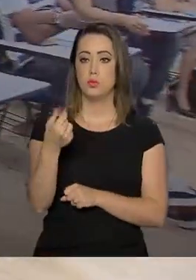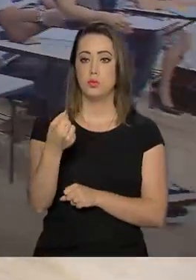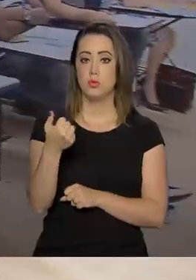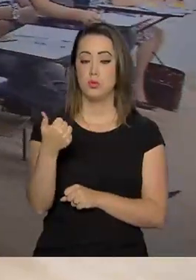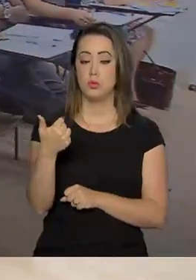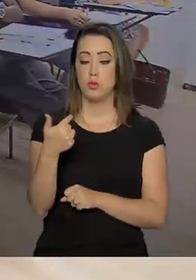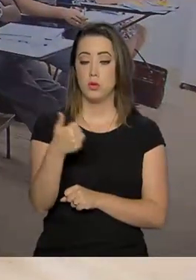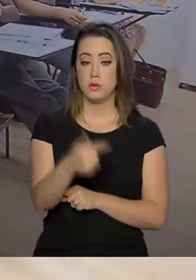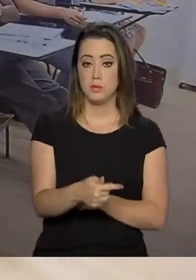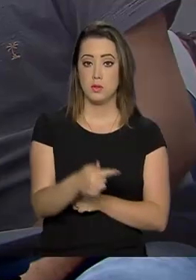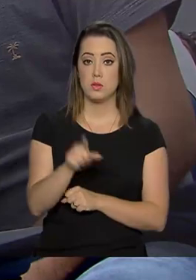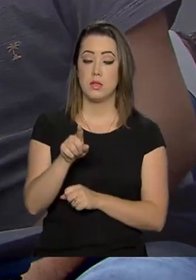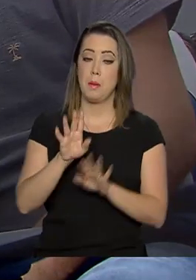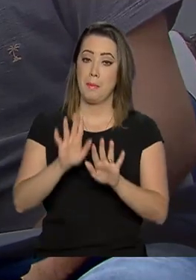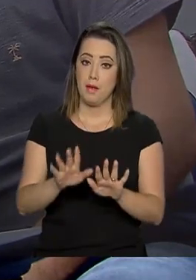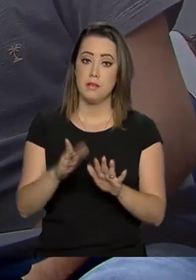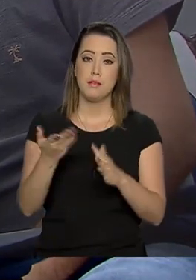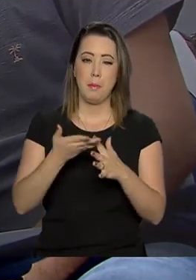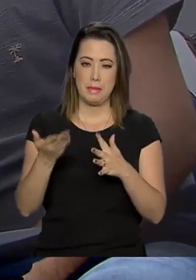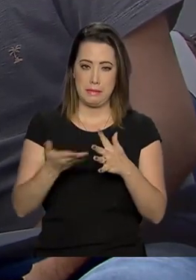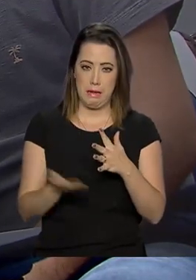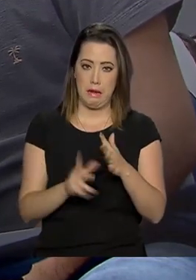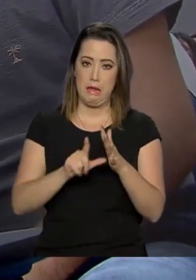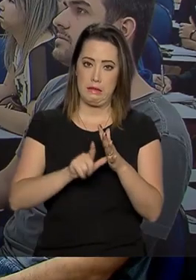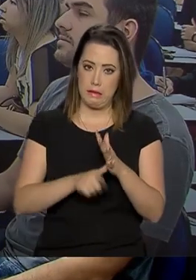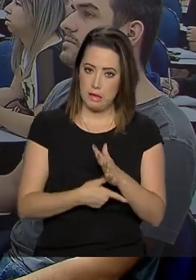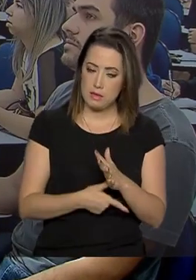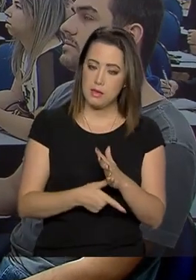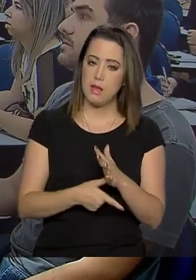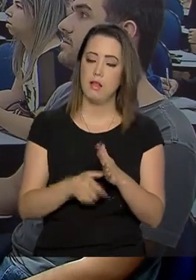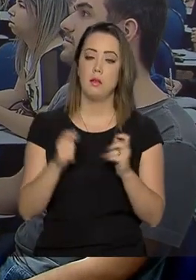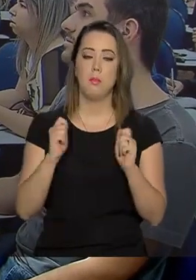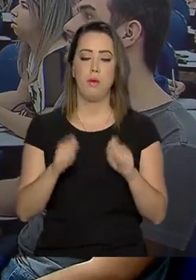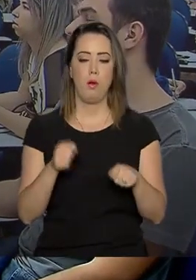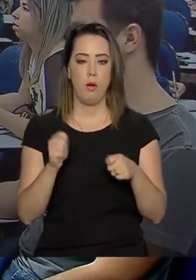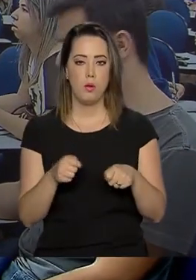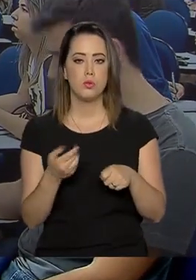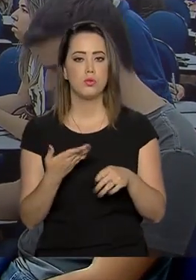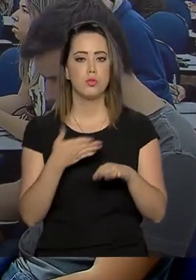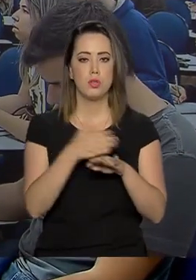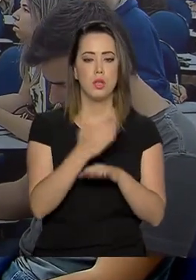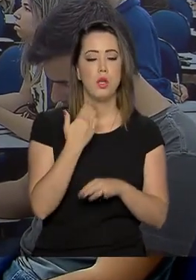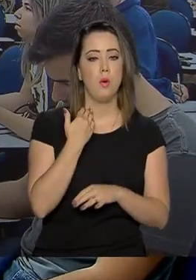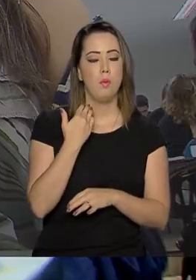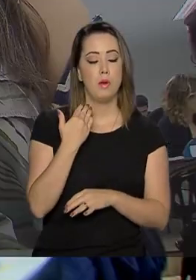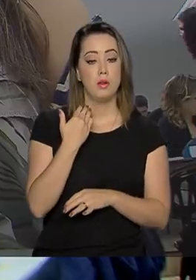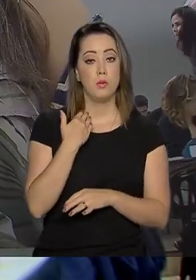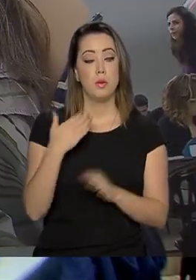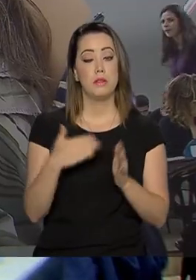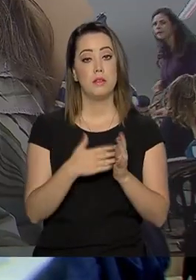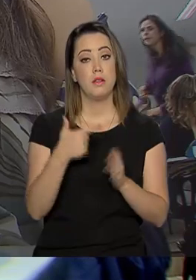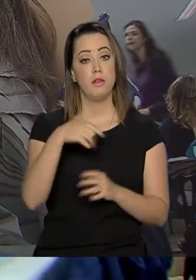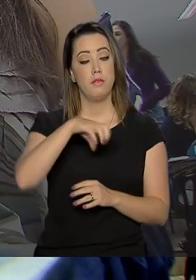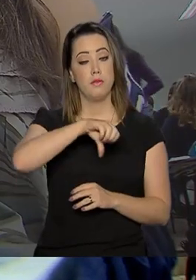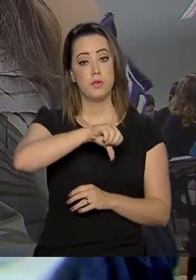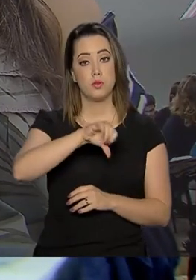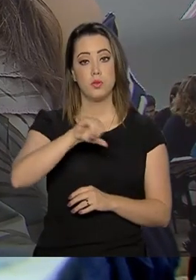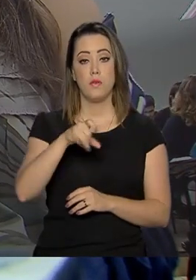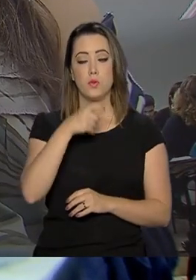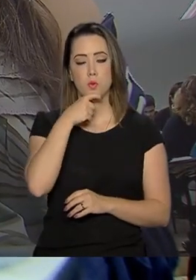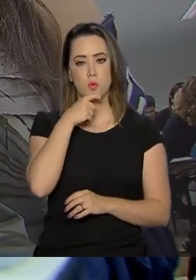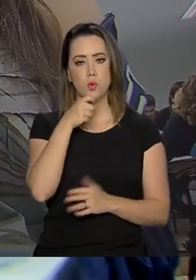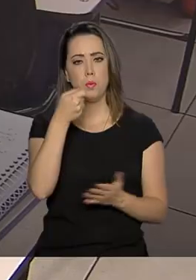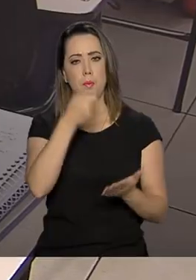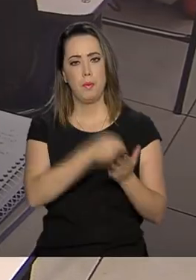atrasadas, podem renegociar a dívida até o dia 29 de julho. Os alunos podem optar pela quitação em até 48 meses,